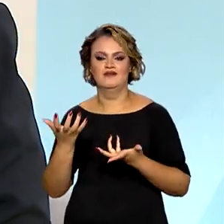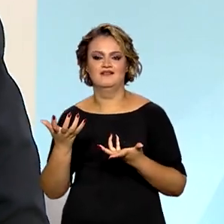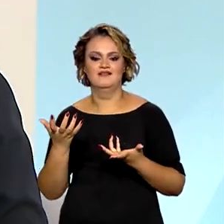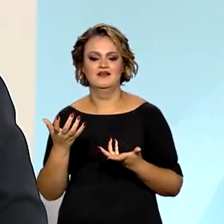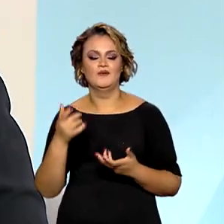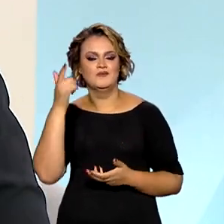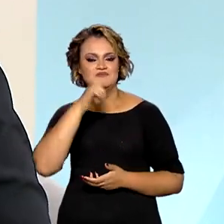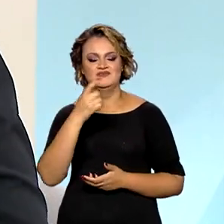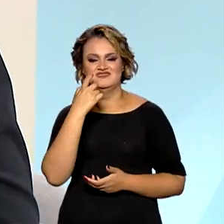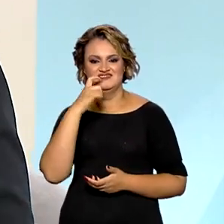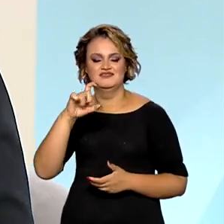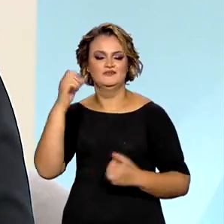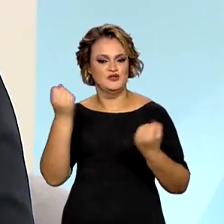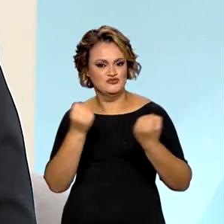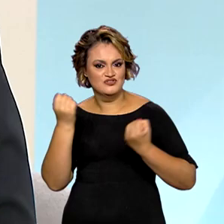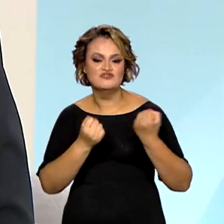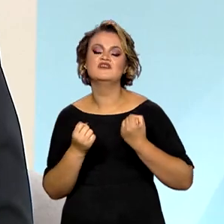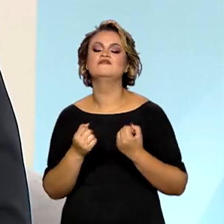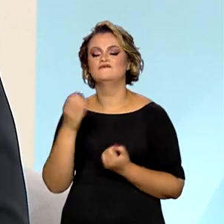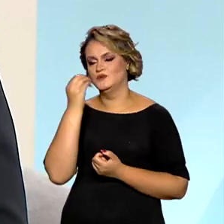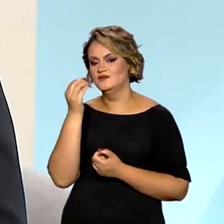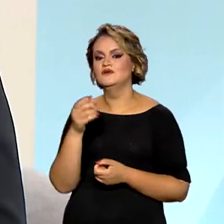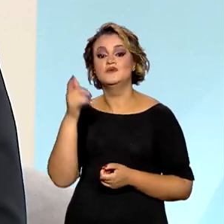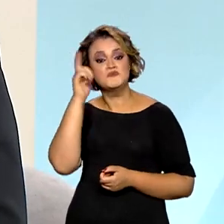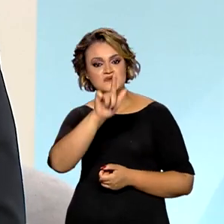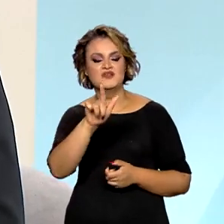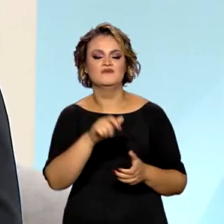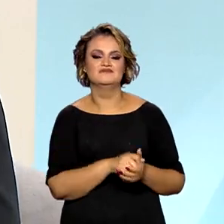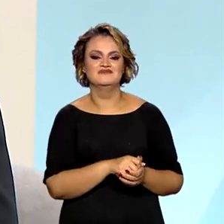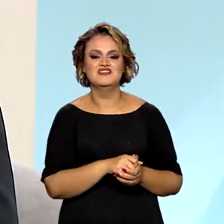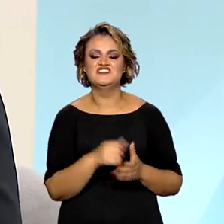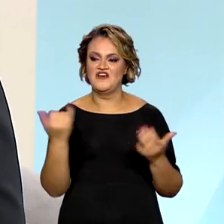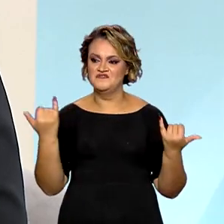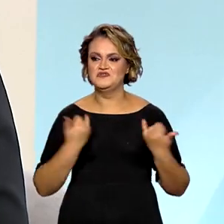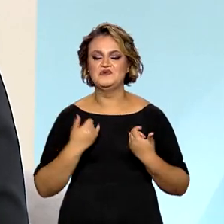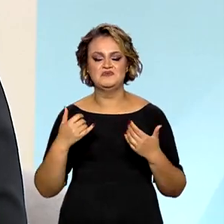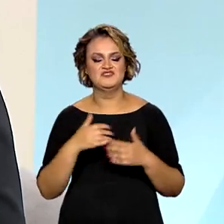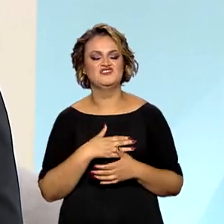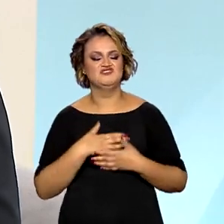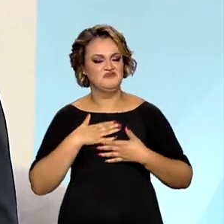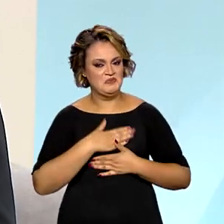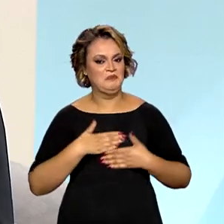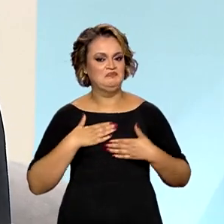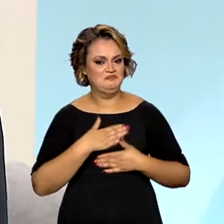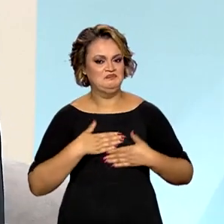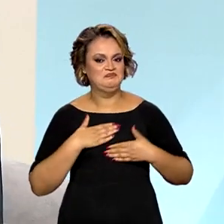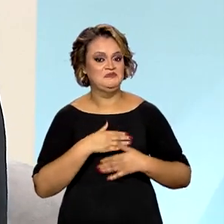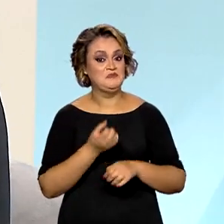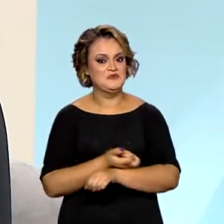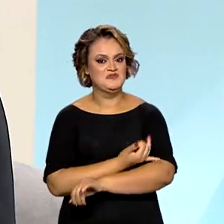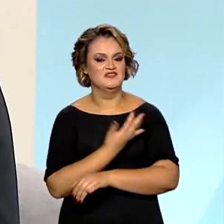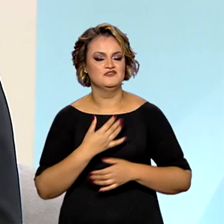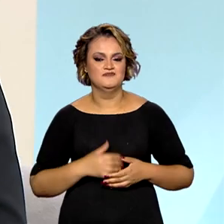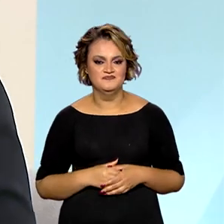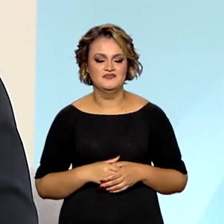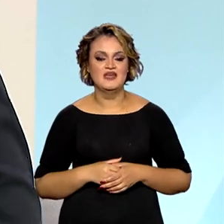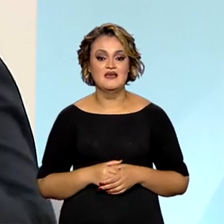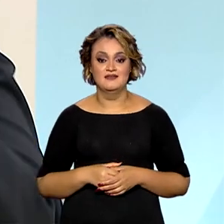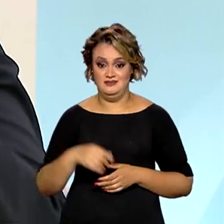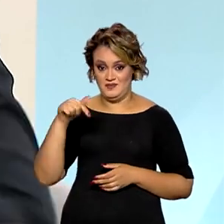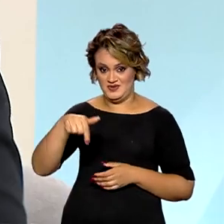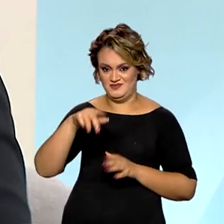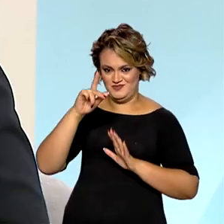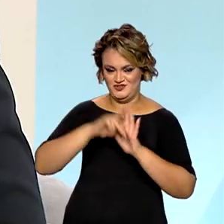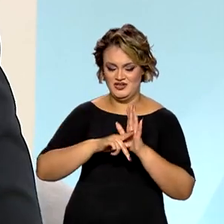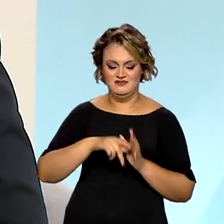que é ter a minha carteira para eu conseguir dirigir e ela conseguiu, mandou esse relato muito emocionado para nós e a gente também se emocionou. Então o Qualifica, ele